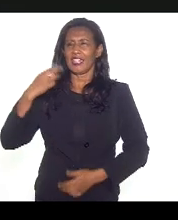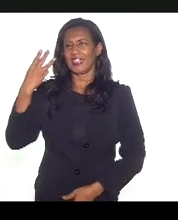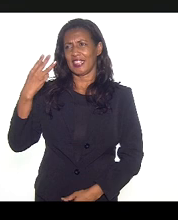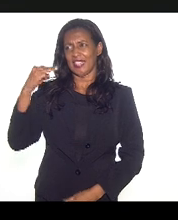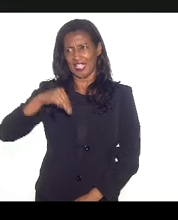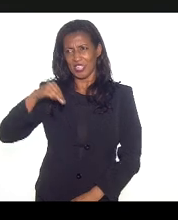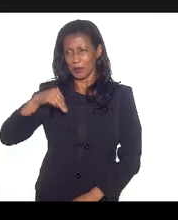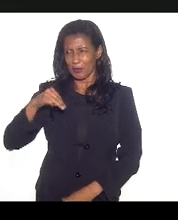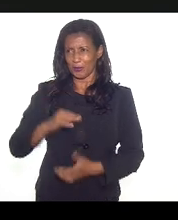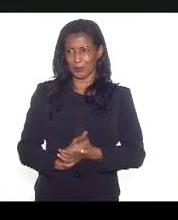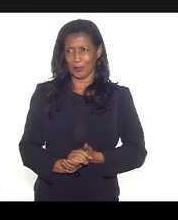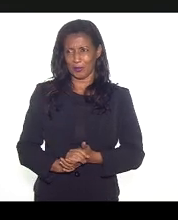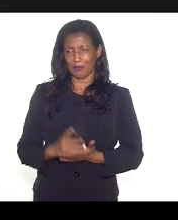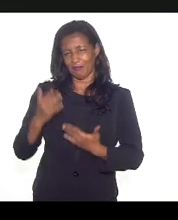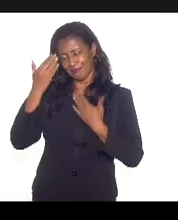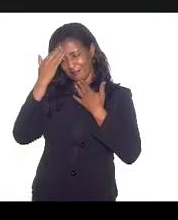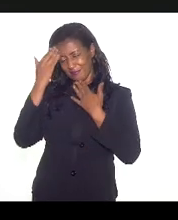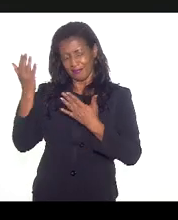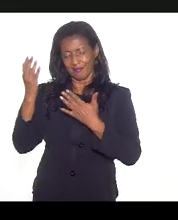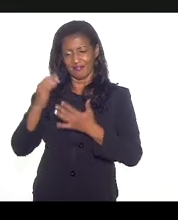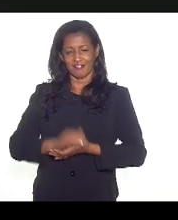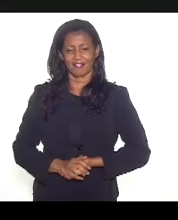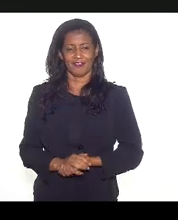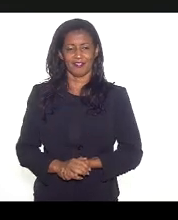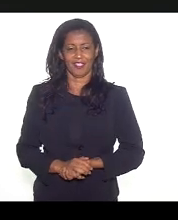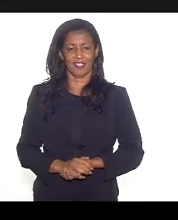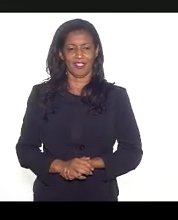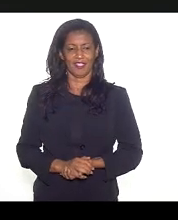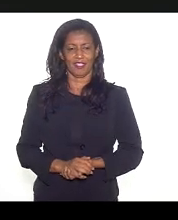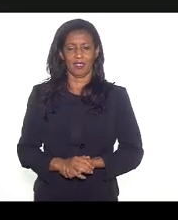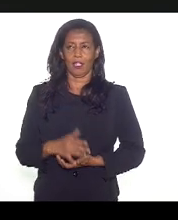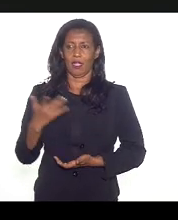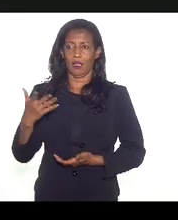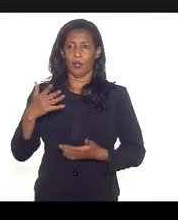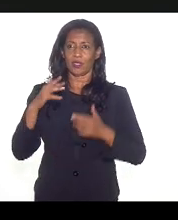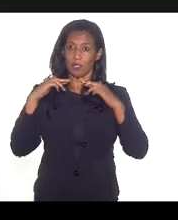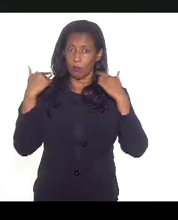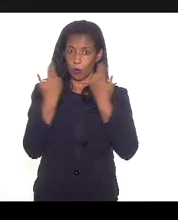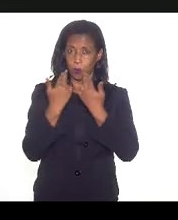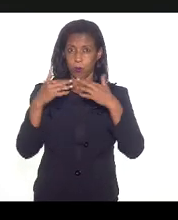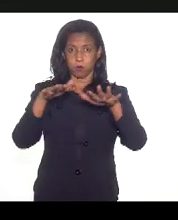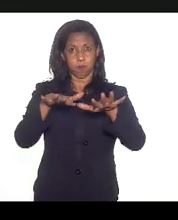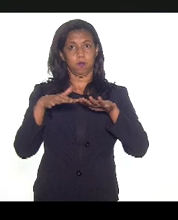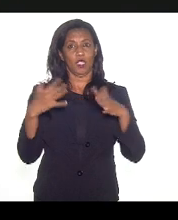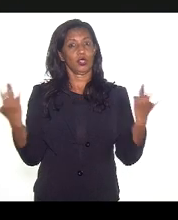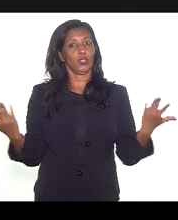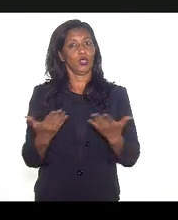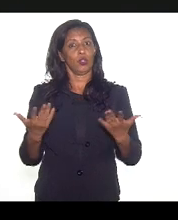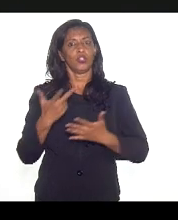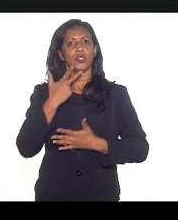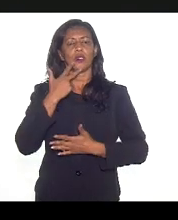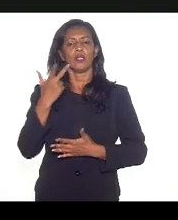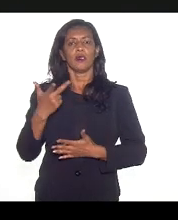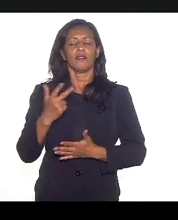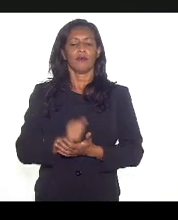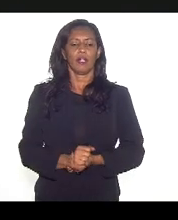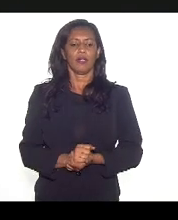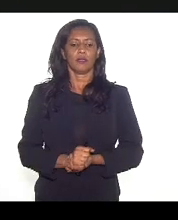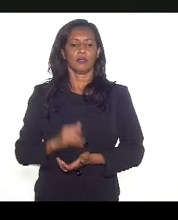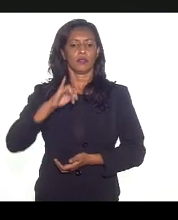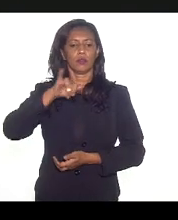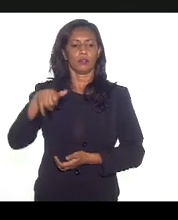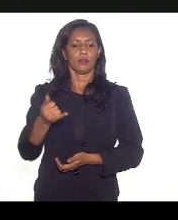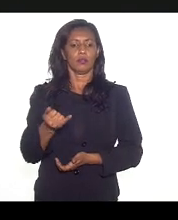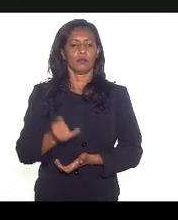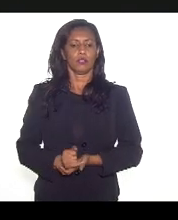para fazer aí a sua saudação na nossa audiência de hoje, que versa sobre a apresentação das possibilidades